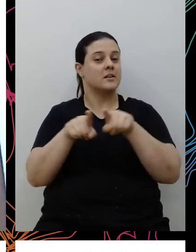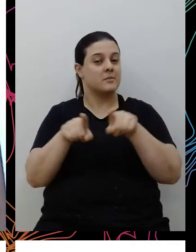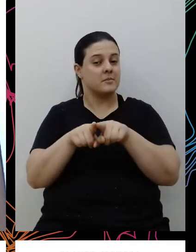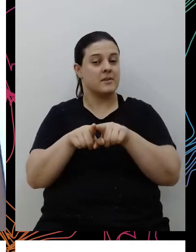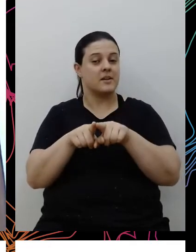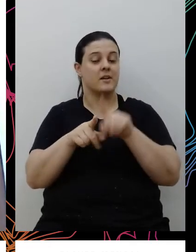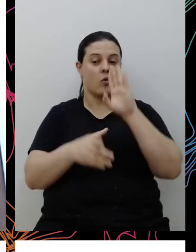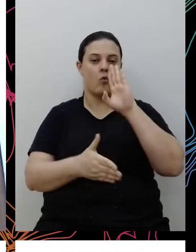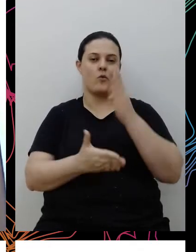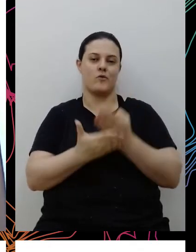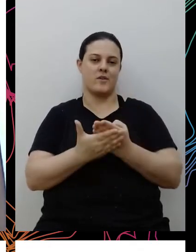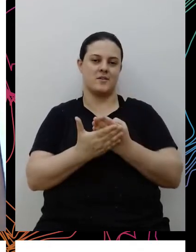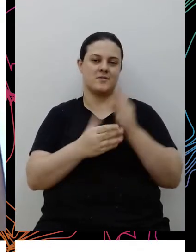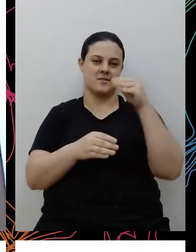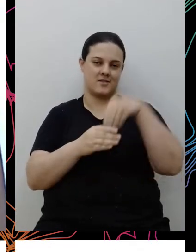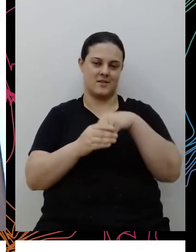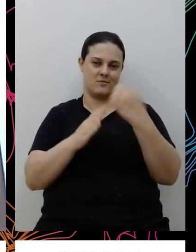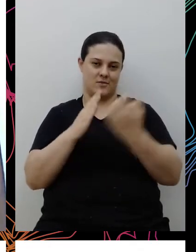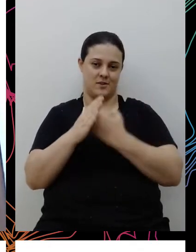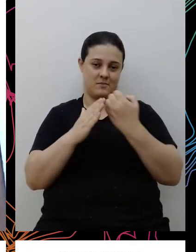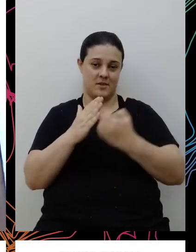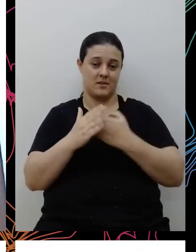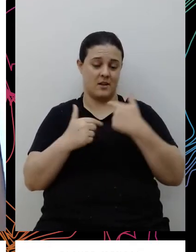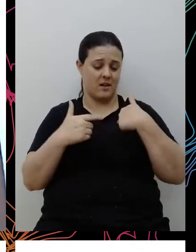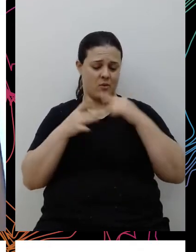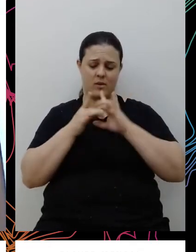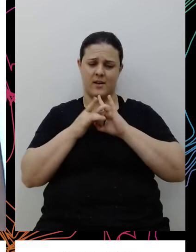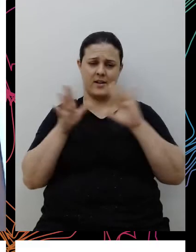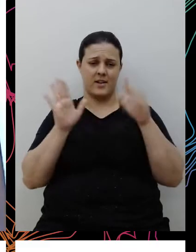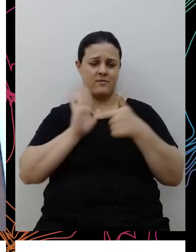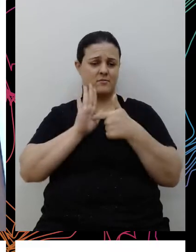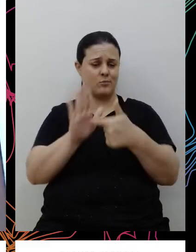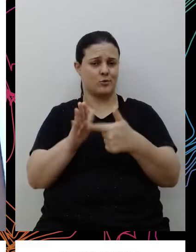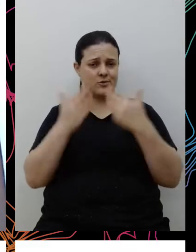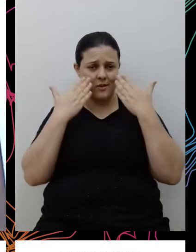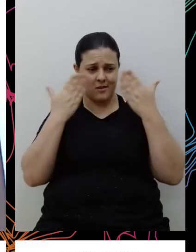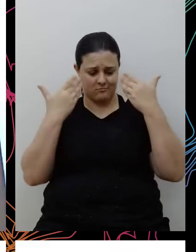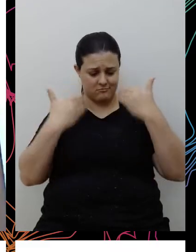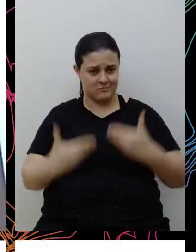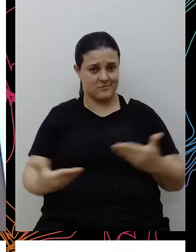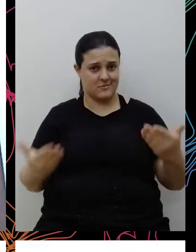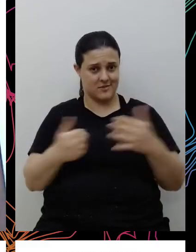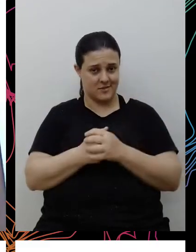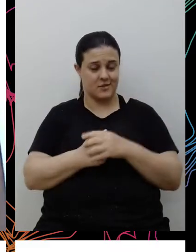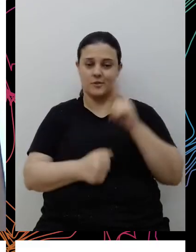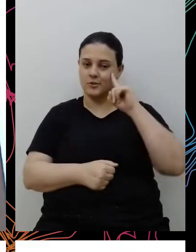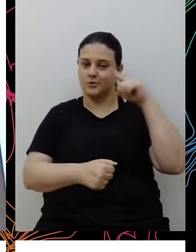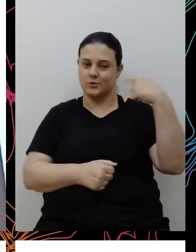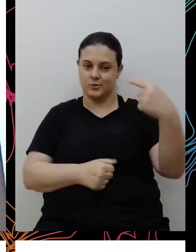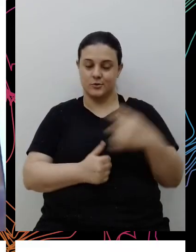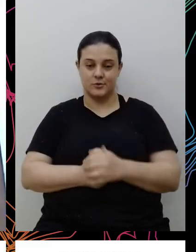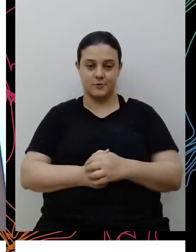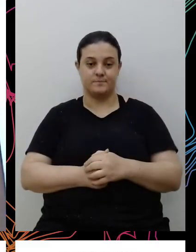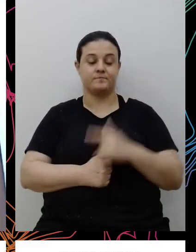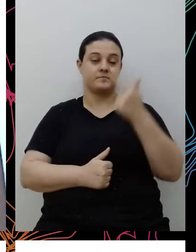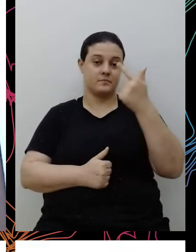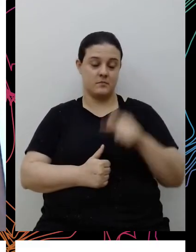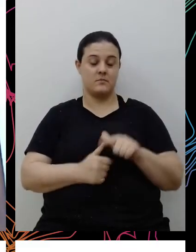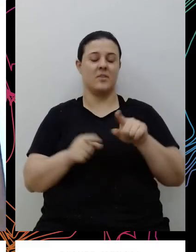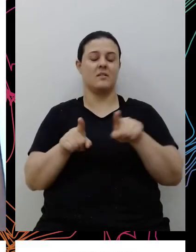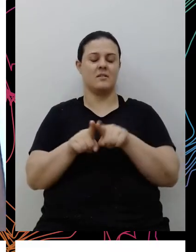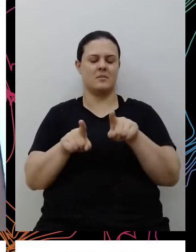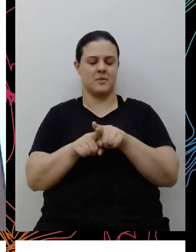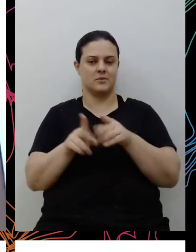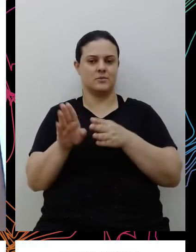confiança dentro de uma empresa para você ser quem você é dentro desse espaço que é cotidiano, né? Além disso, a gente também orienta